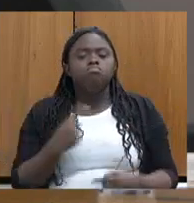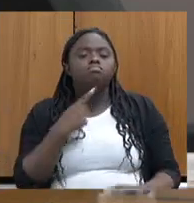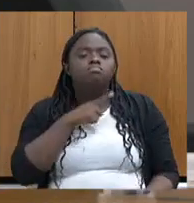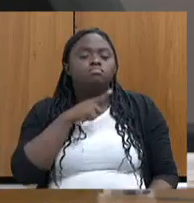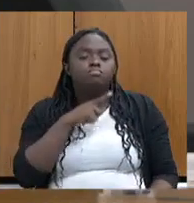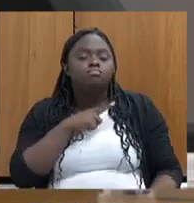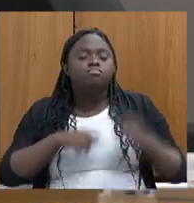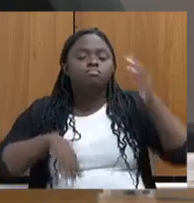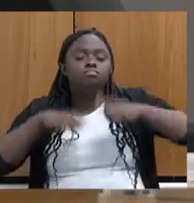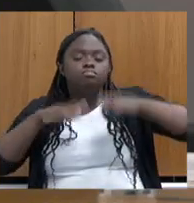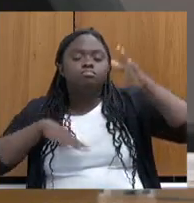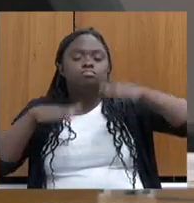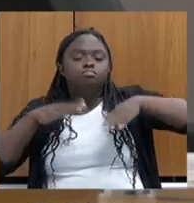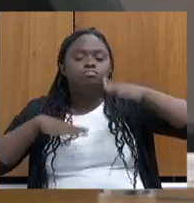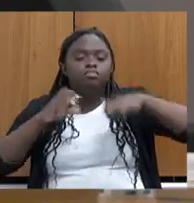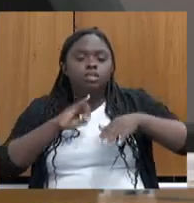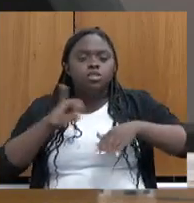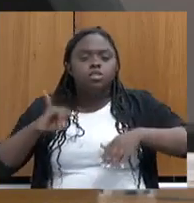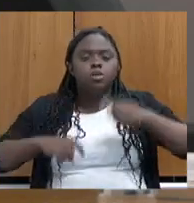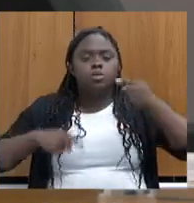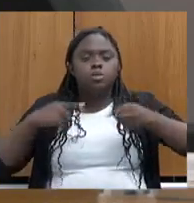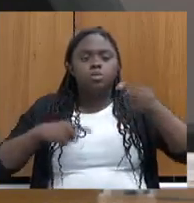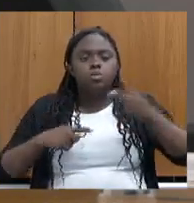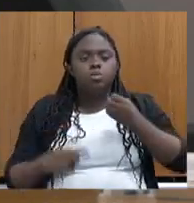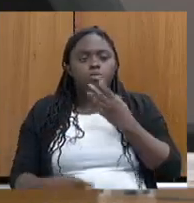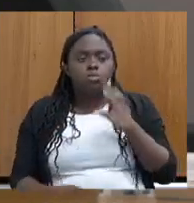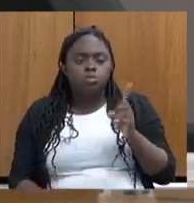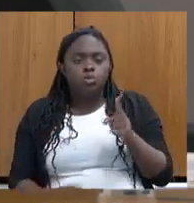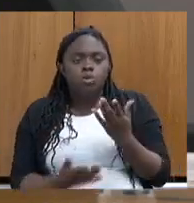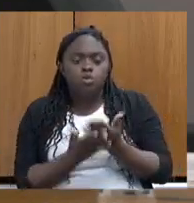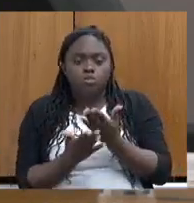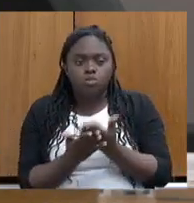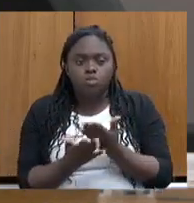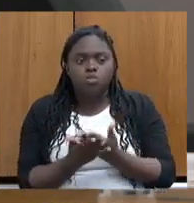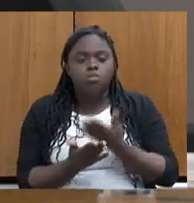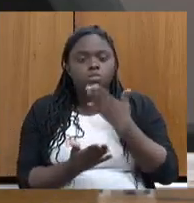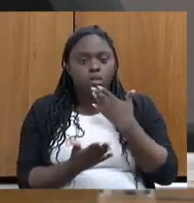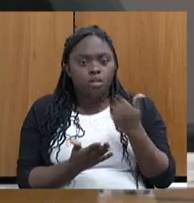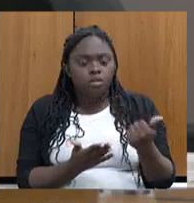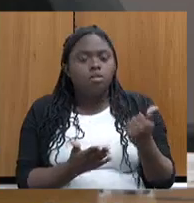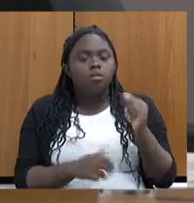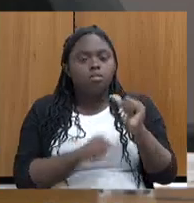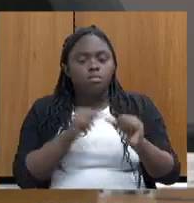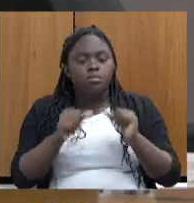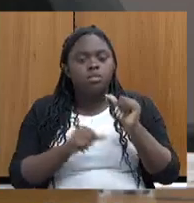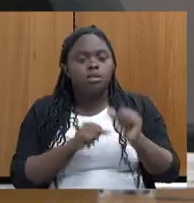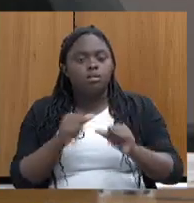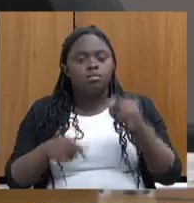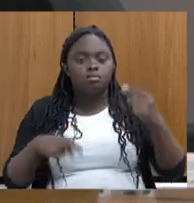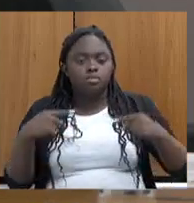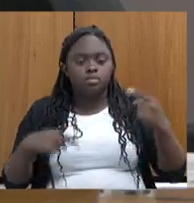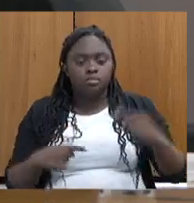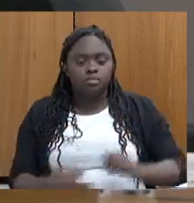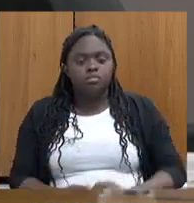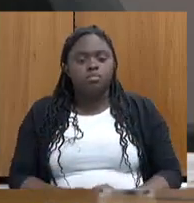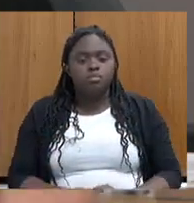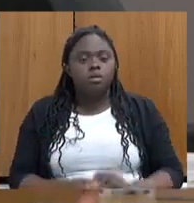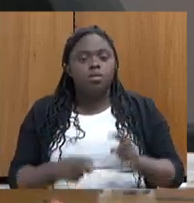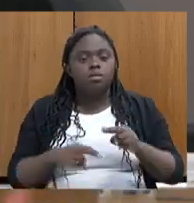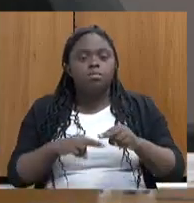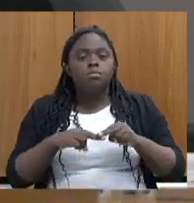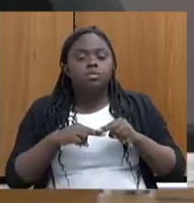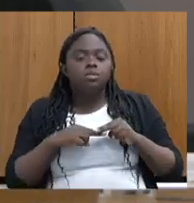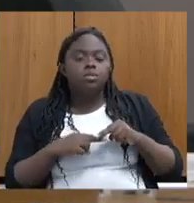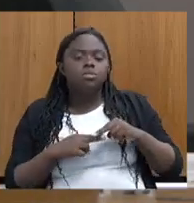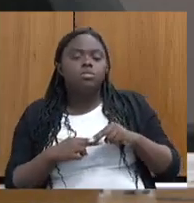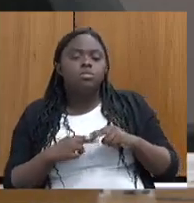às vezes, se a política não está sendo eficiente, vamos estudar melhoras e mudar a assertividade dessa política. Então, por isso, acho que eu